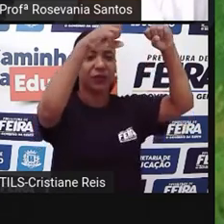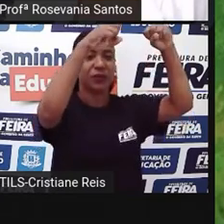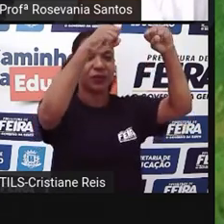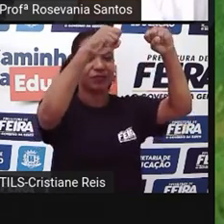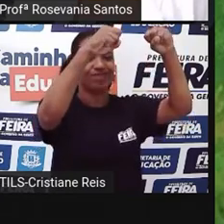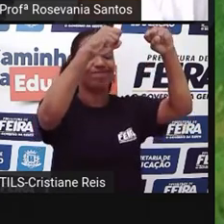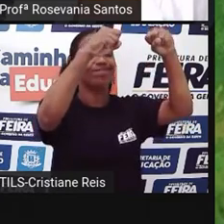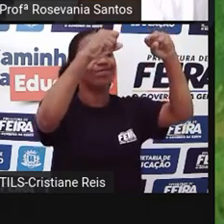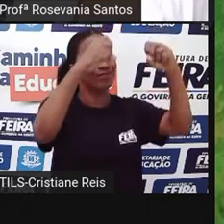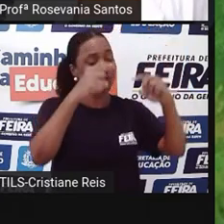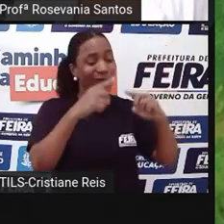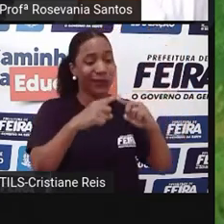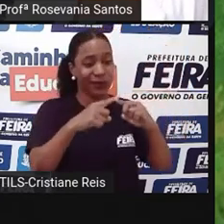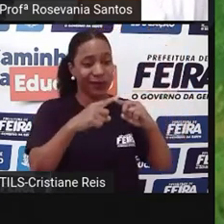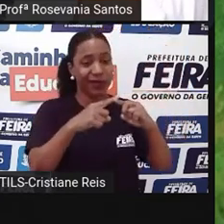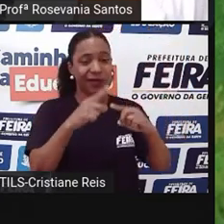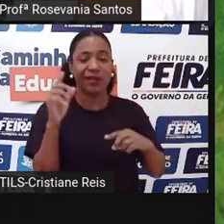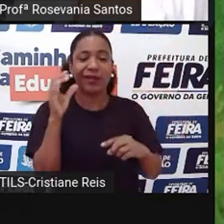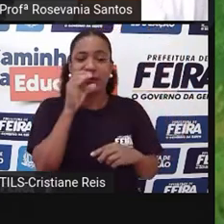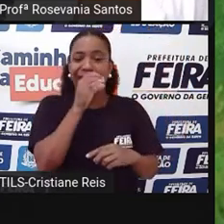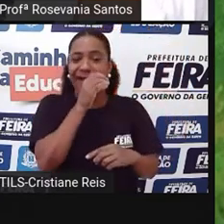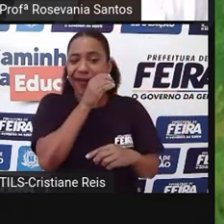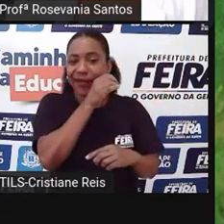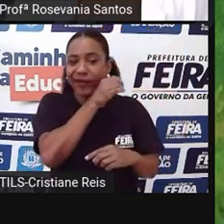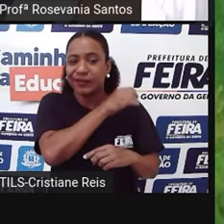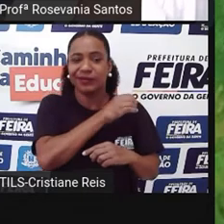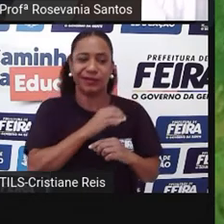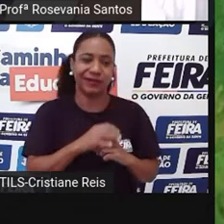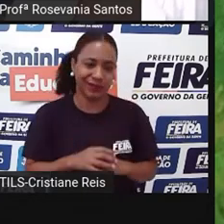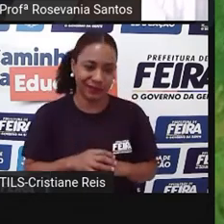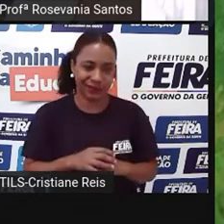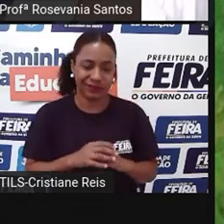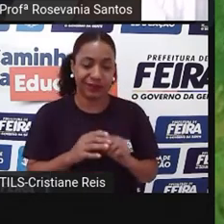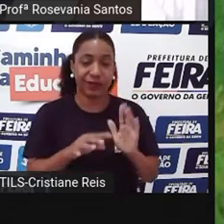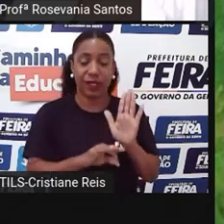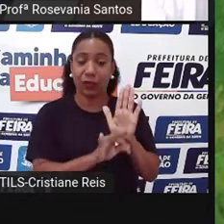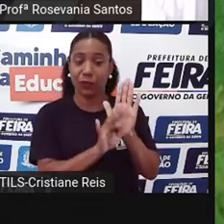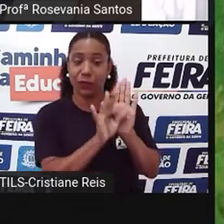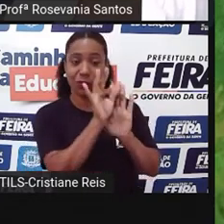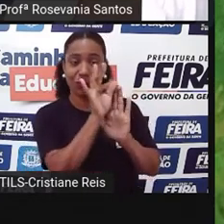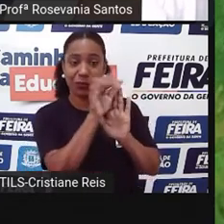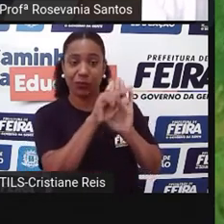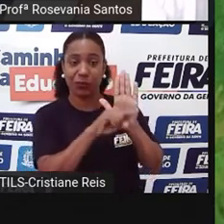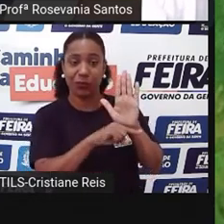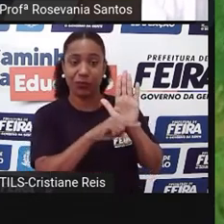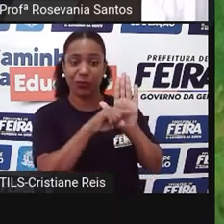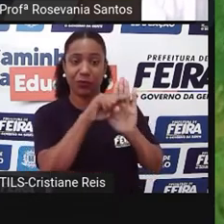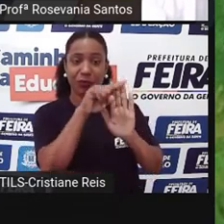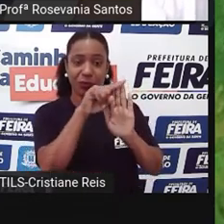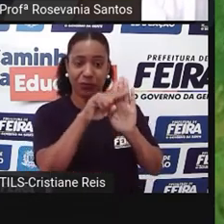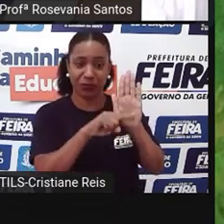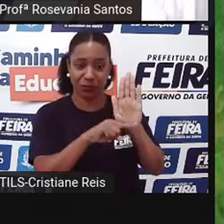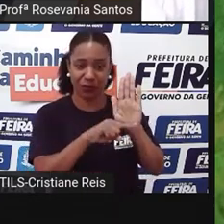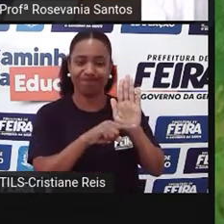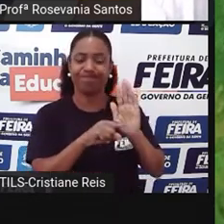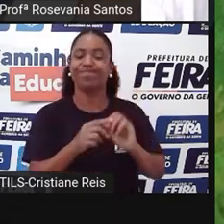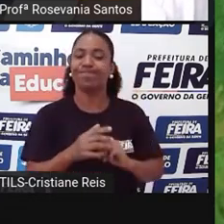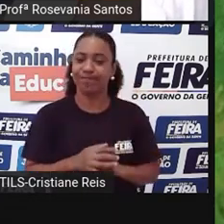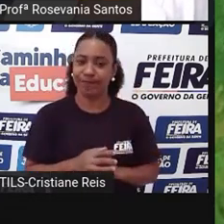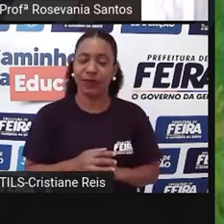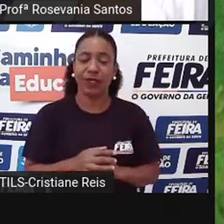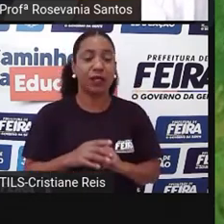evaporam mesmo o resto. Então, os fatores oceânicos que fazem com que a própria corrente, né, jogue